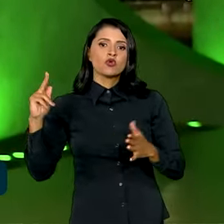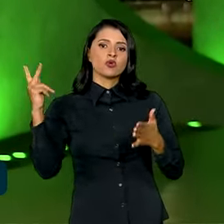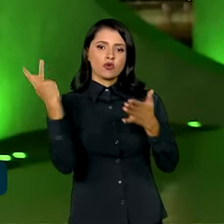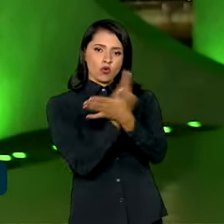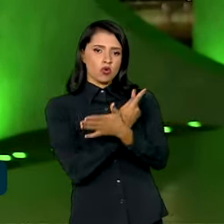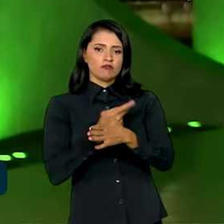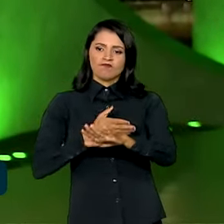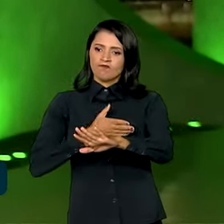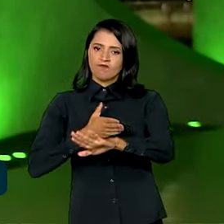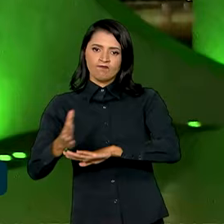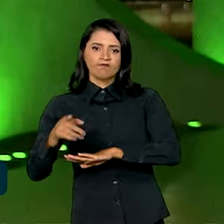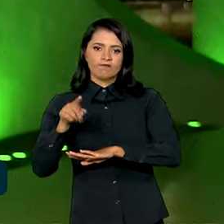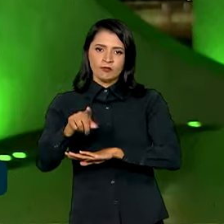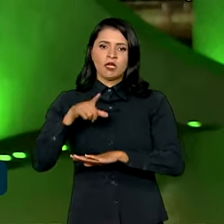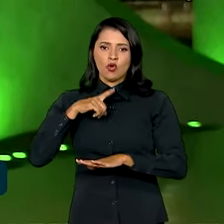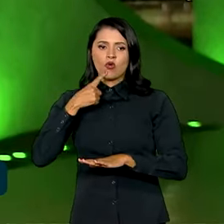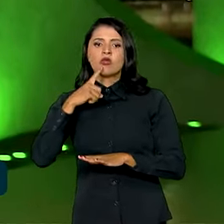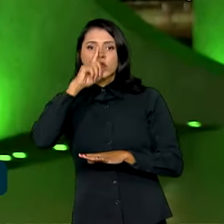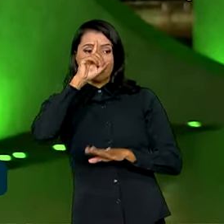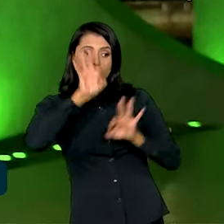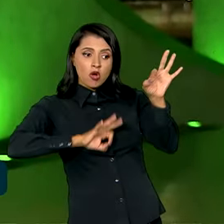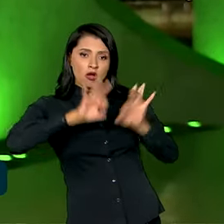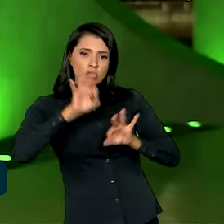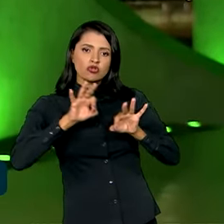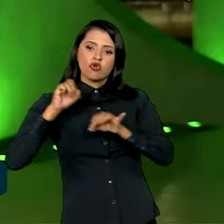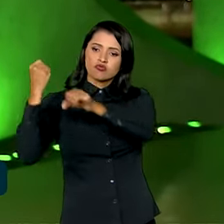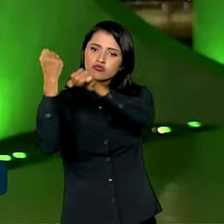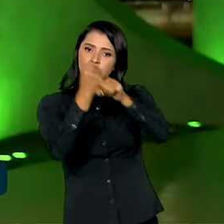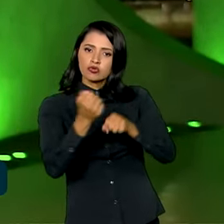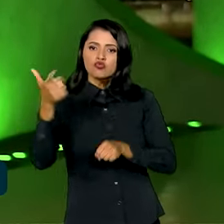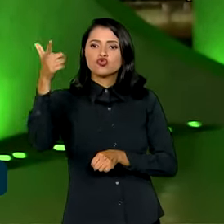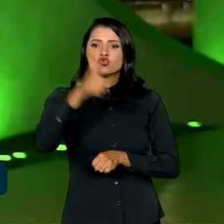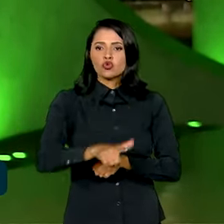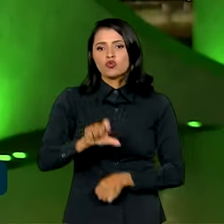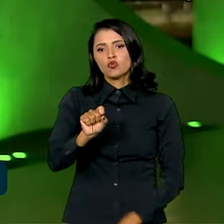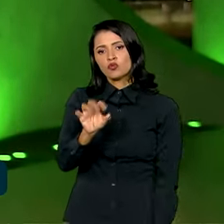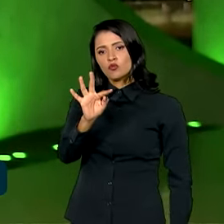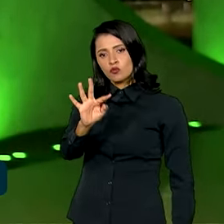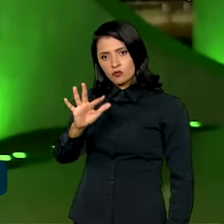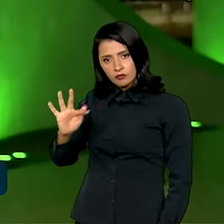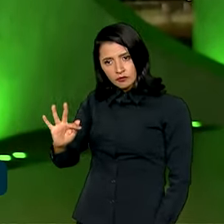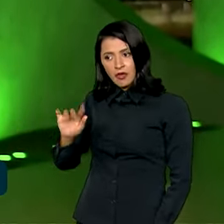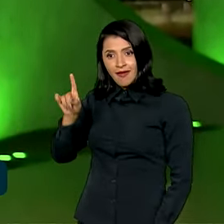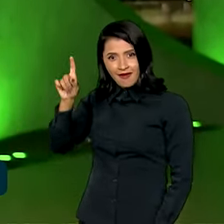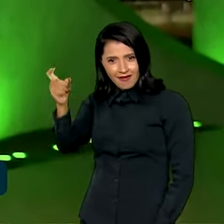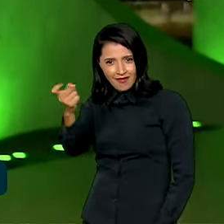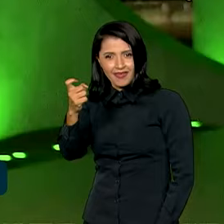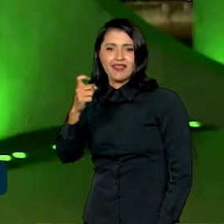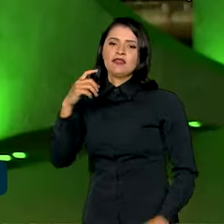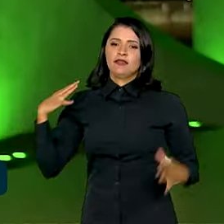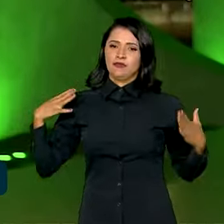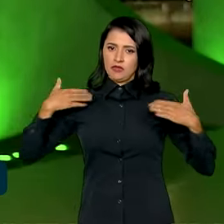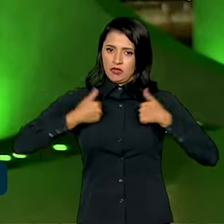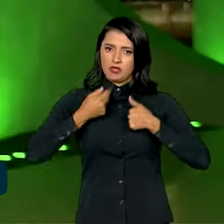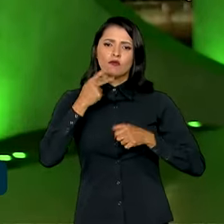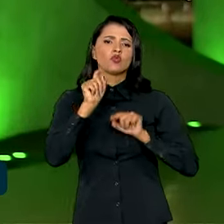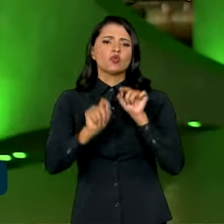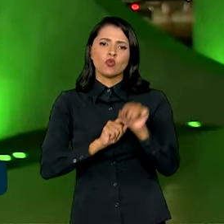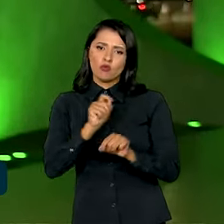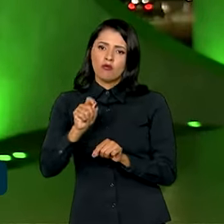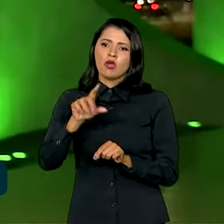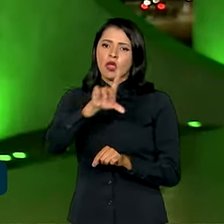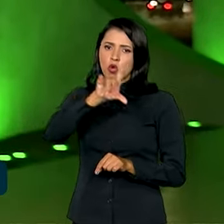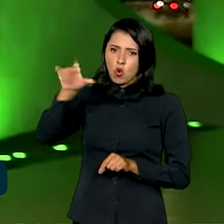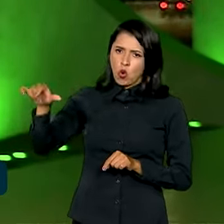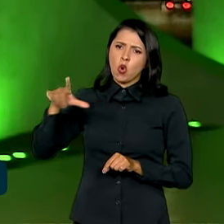terroristas e comandou a reconstrução do STF. E olha, a ex-ministra reconheceu que a data, apesar de carregar